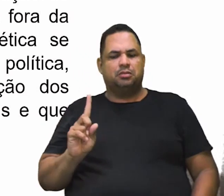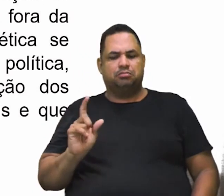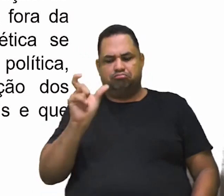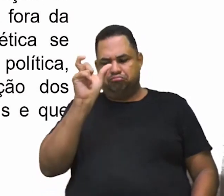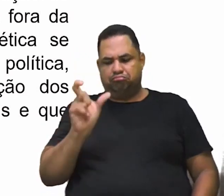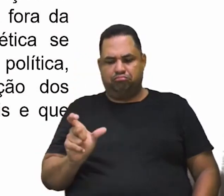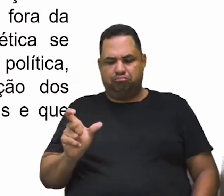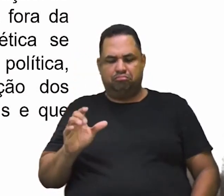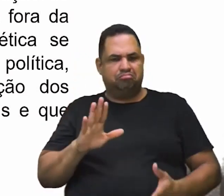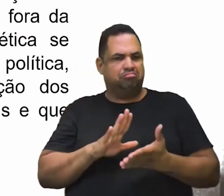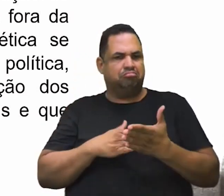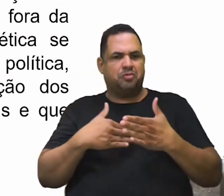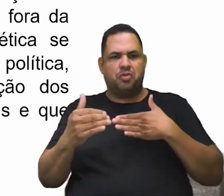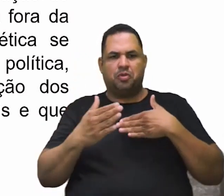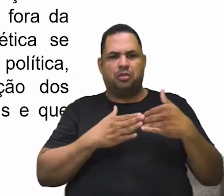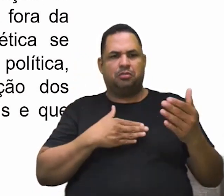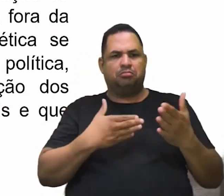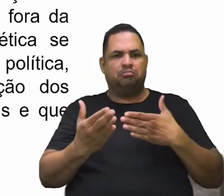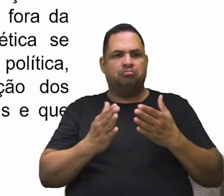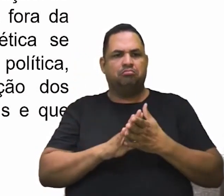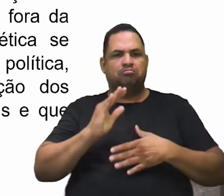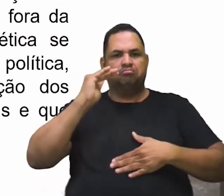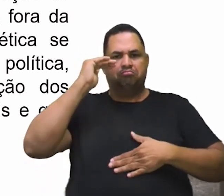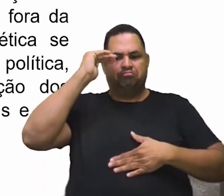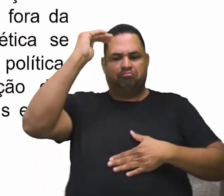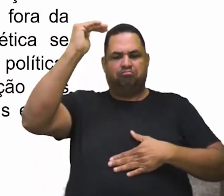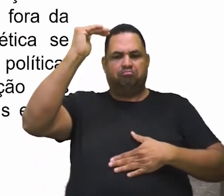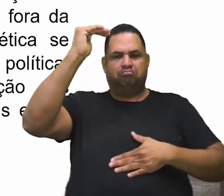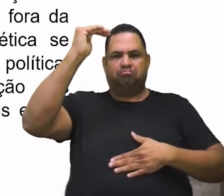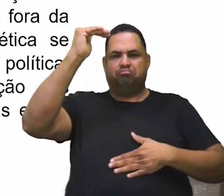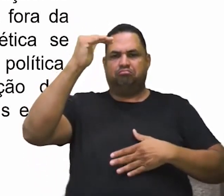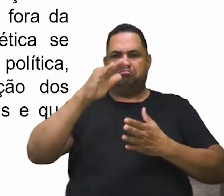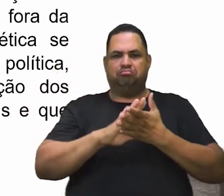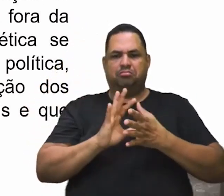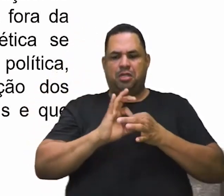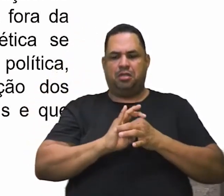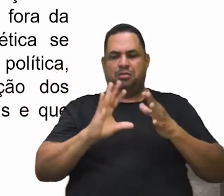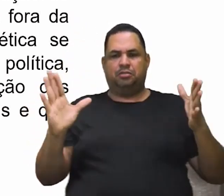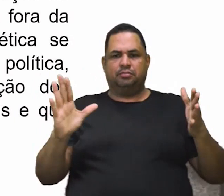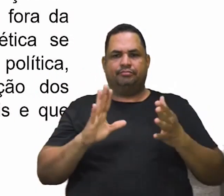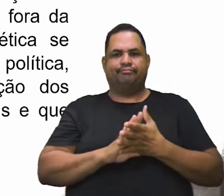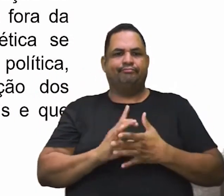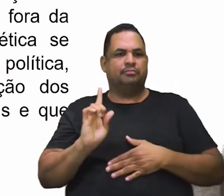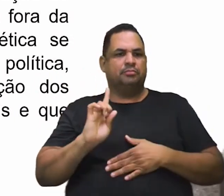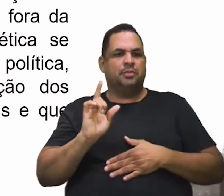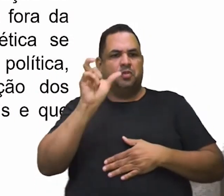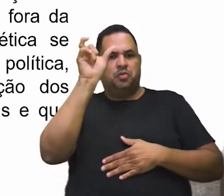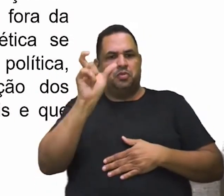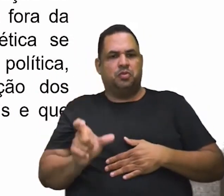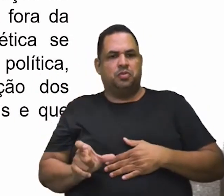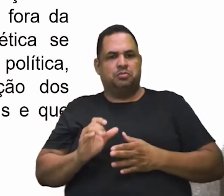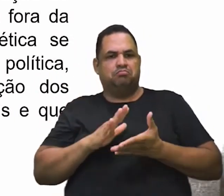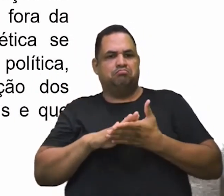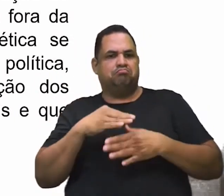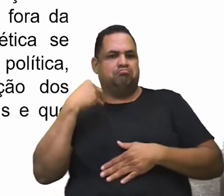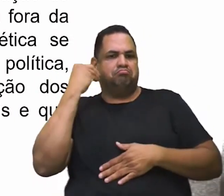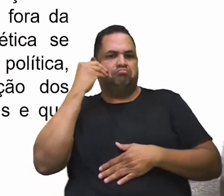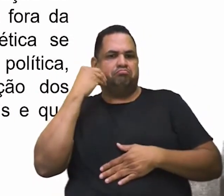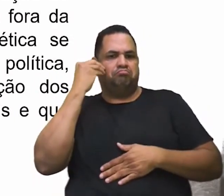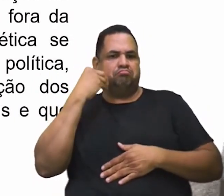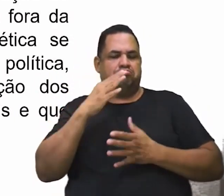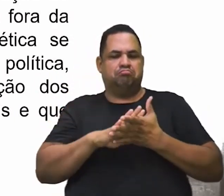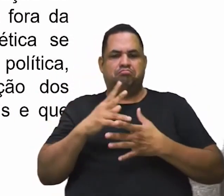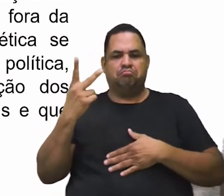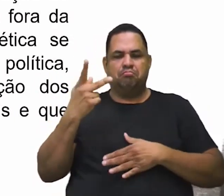sujeito substancial, soberano e absolutamente livre. Nenhum sujeito empírico, puramente